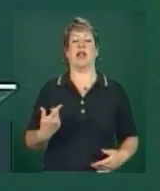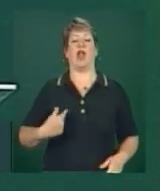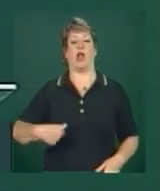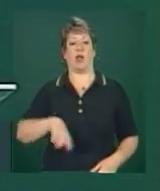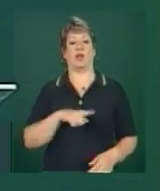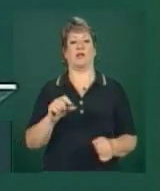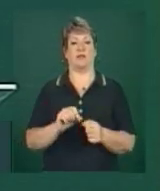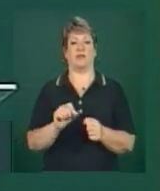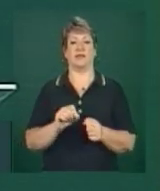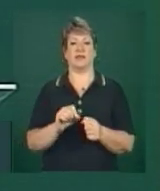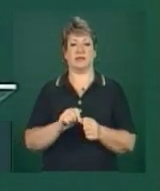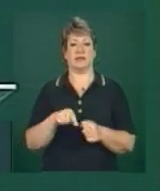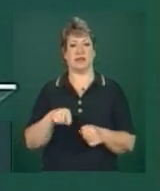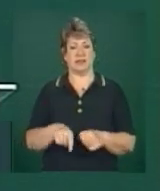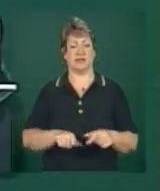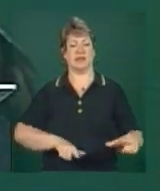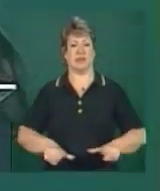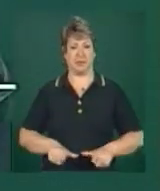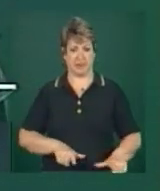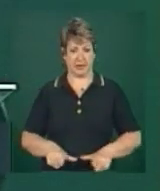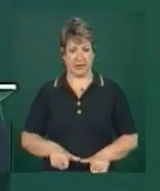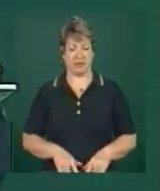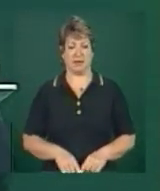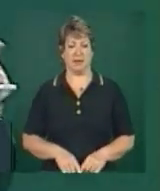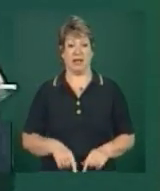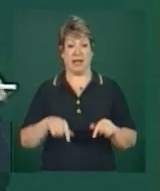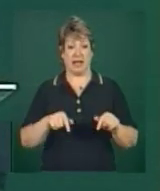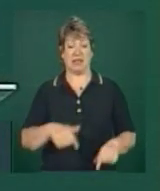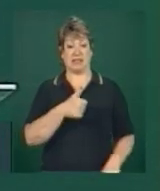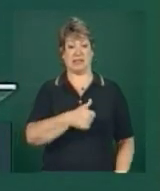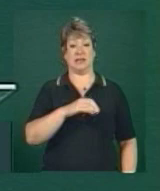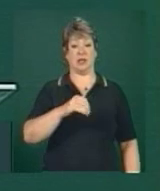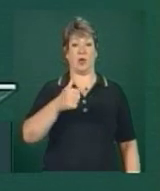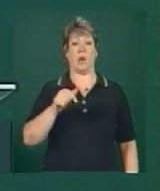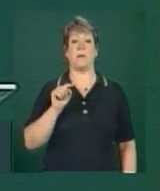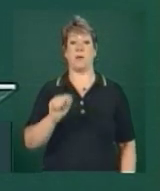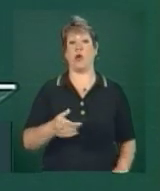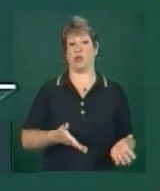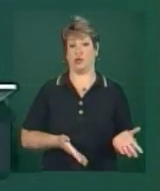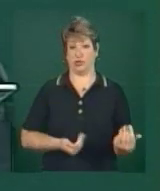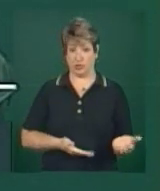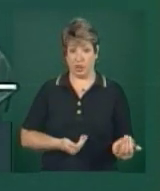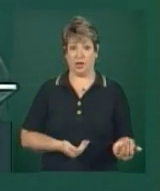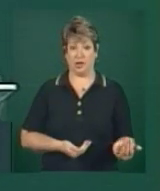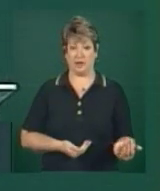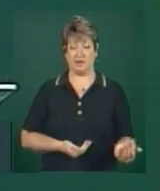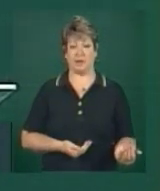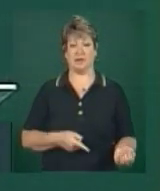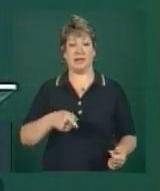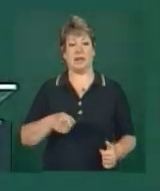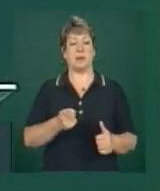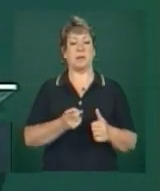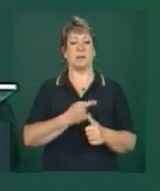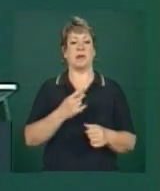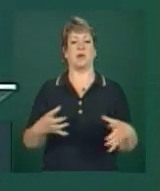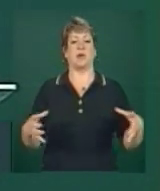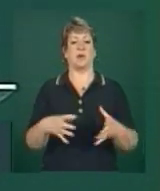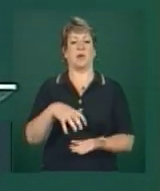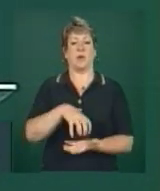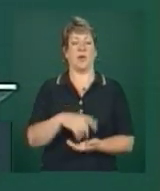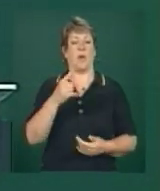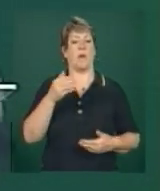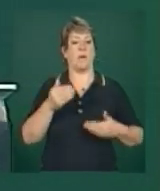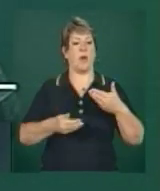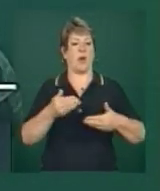fazendo essa mobilização. Esses 101 mil jovens são a primeira leva de um